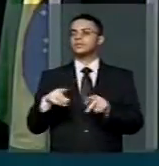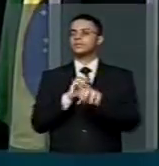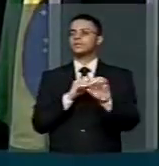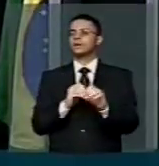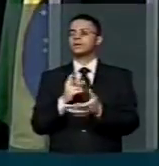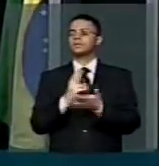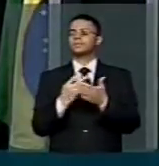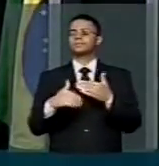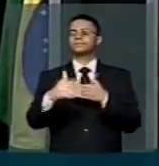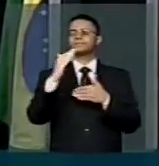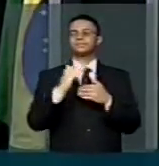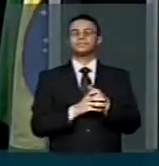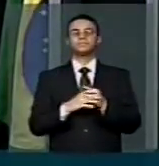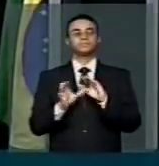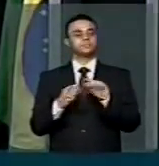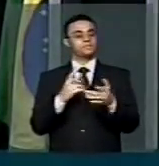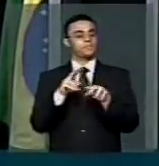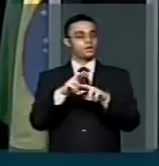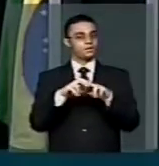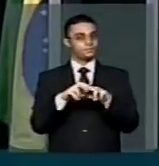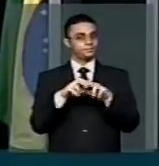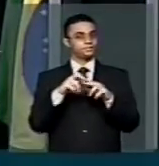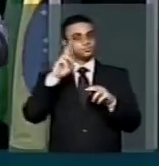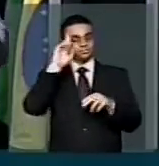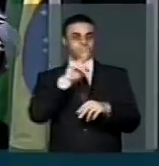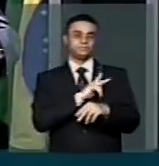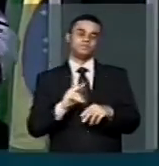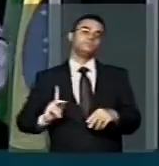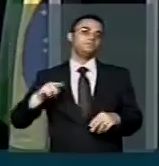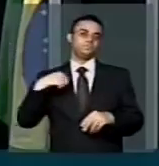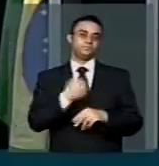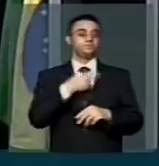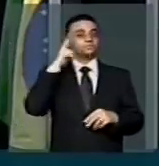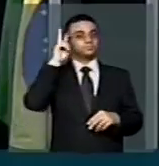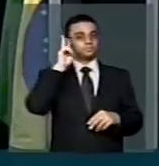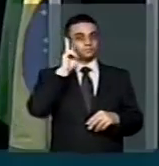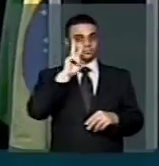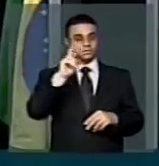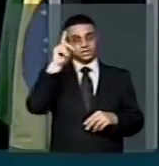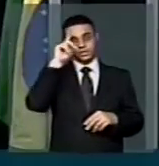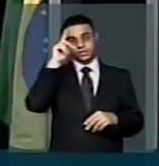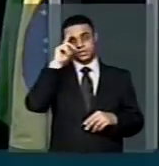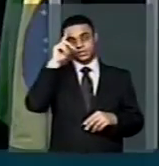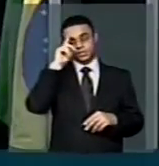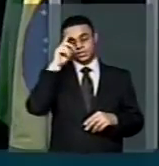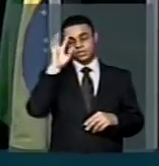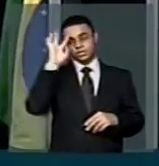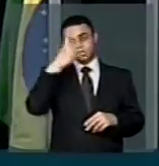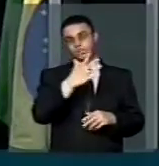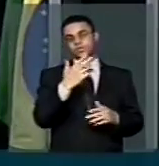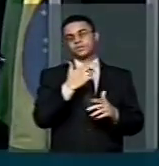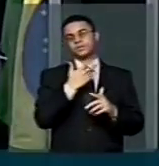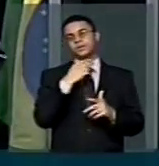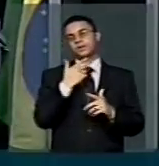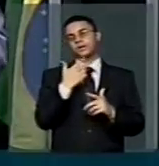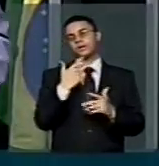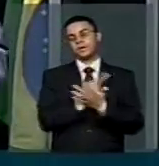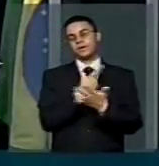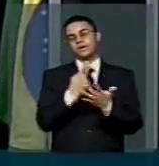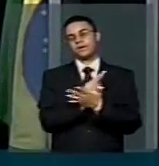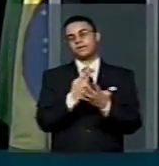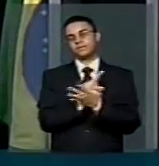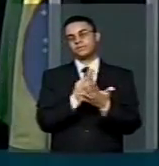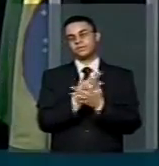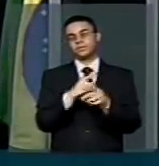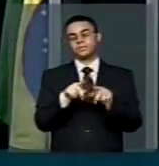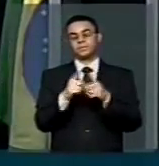diante. E é nesta linha, senhor presidente, que a gente vê, dia após dia, decisões equivocadas. E a última, que vem